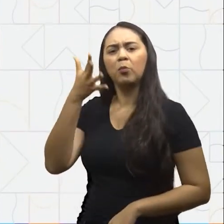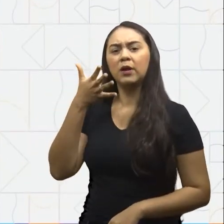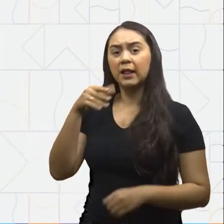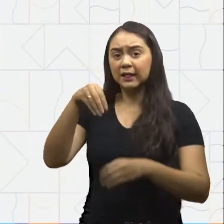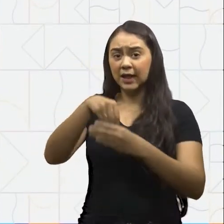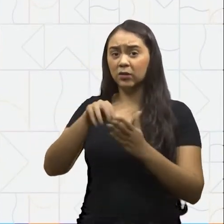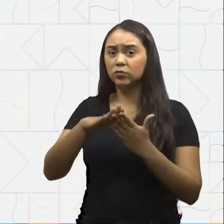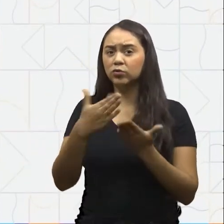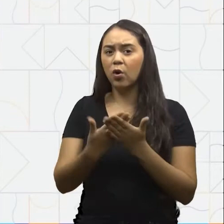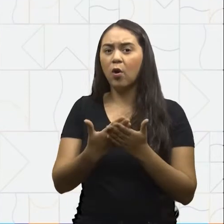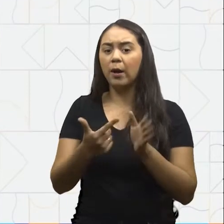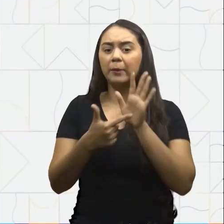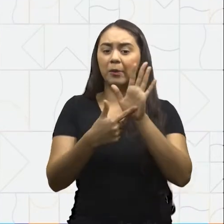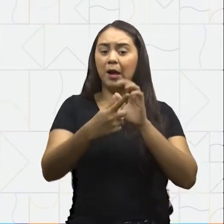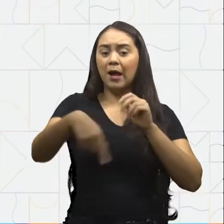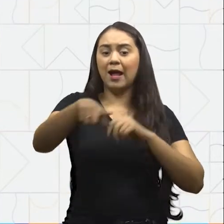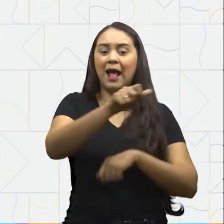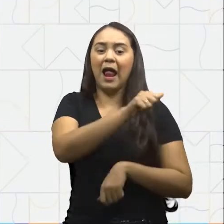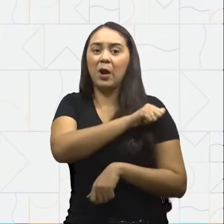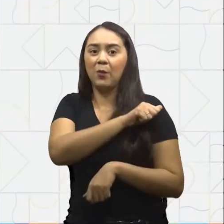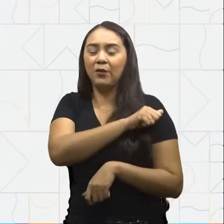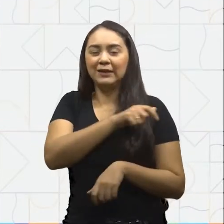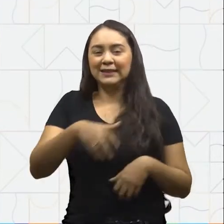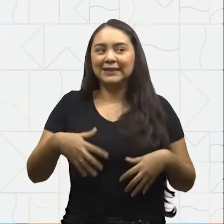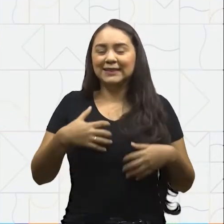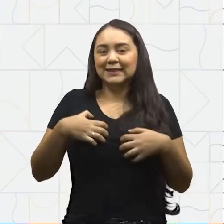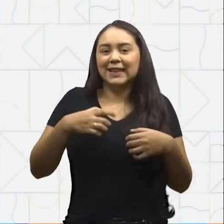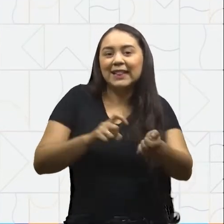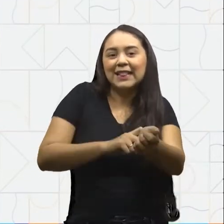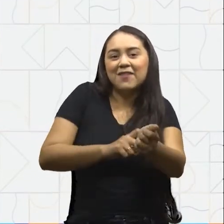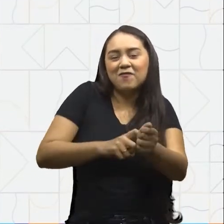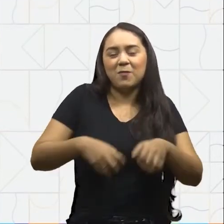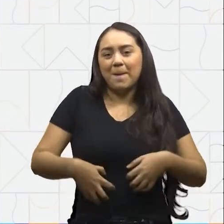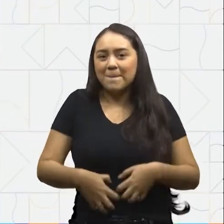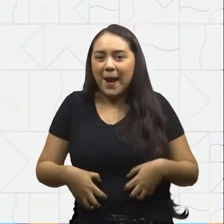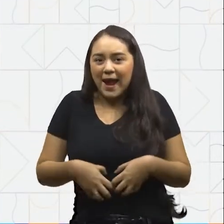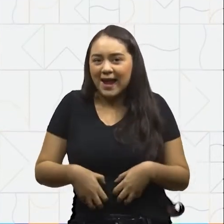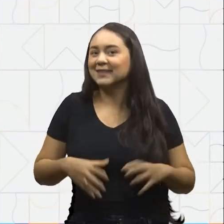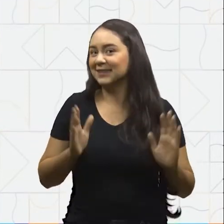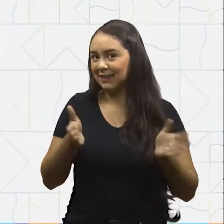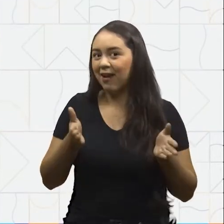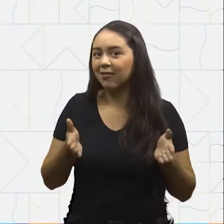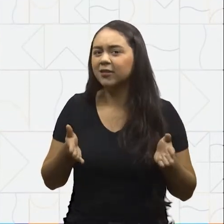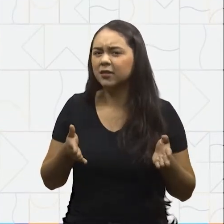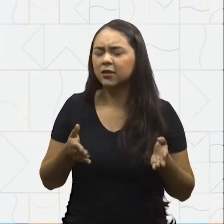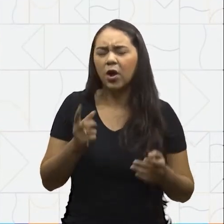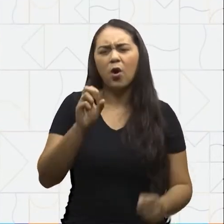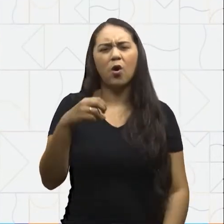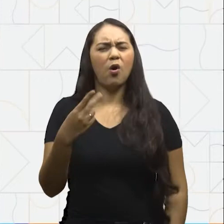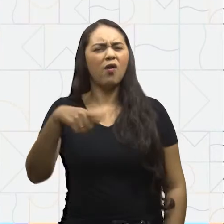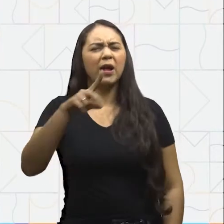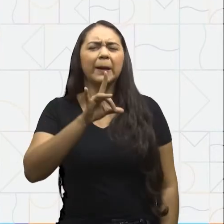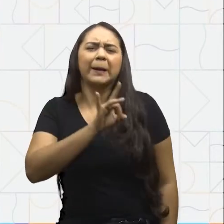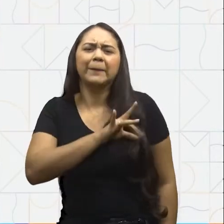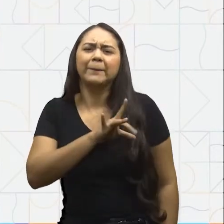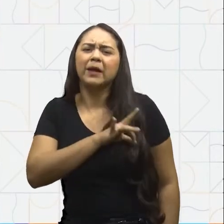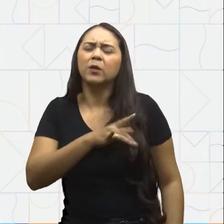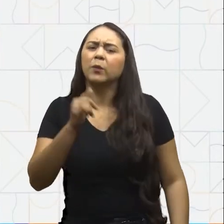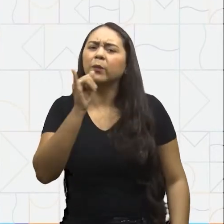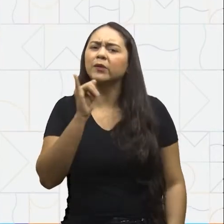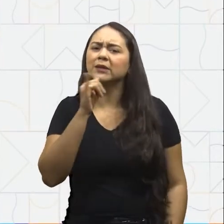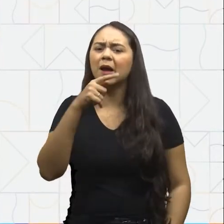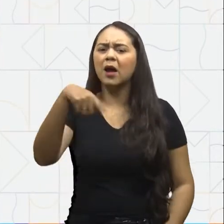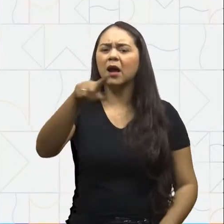todos os outros alunos? Sentiu aquele friozinho na barriga de nervosismo? Ficou com medo de